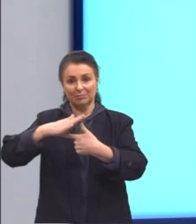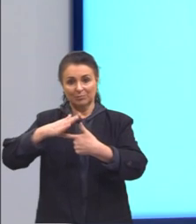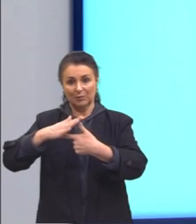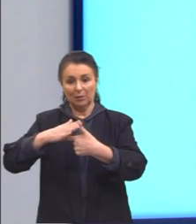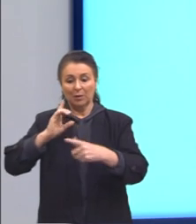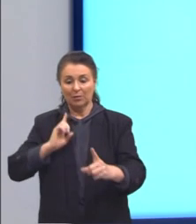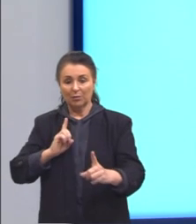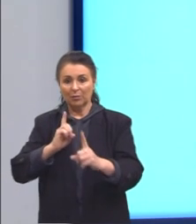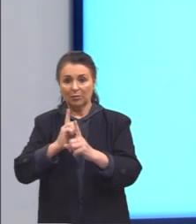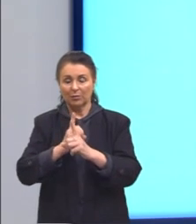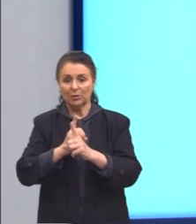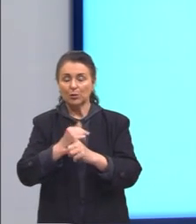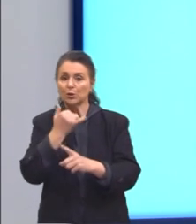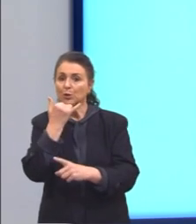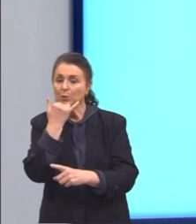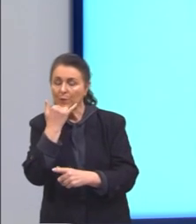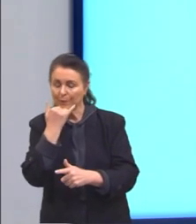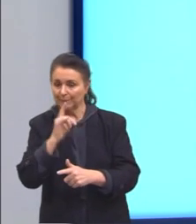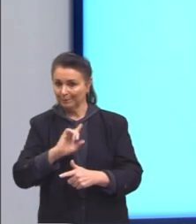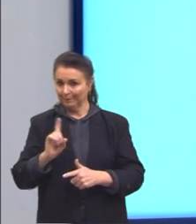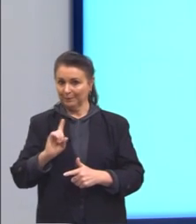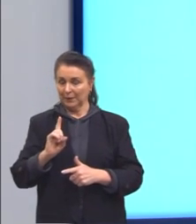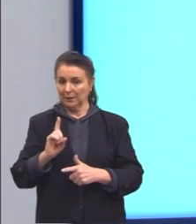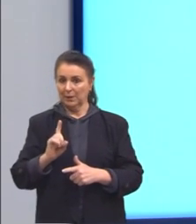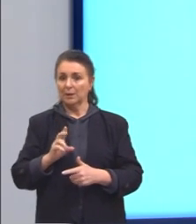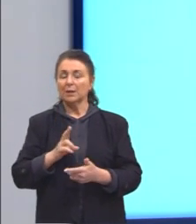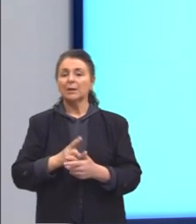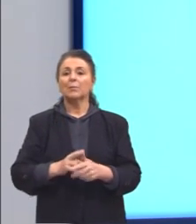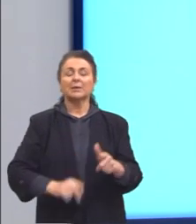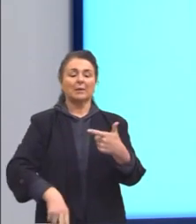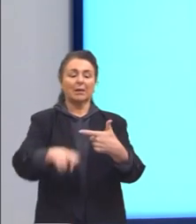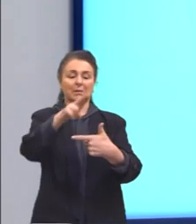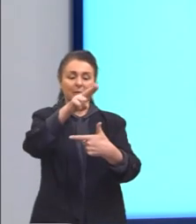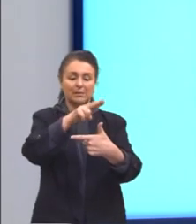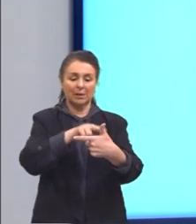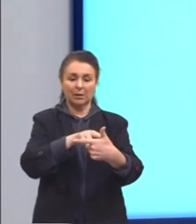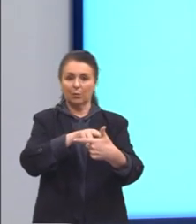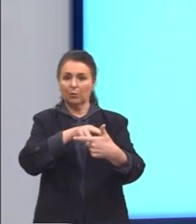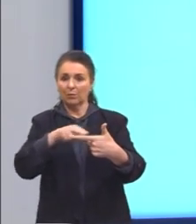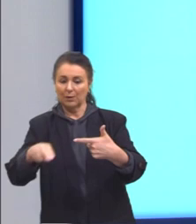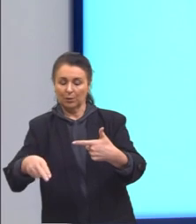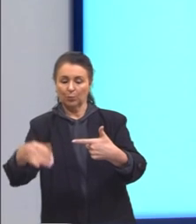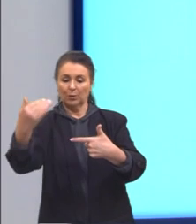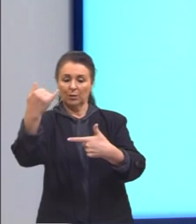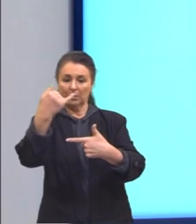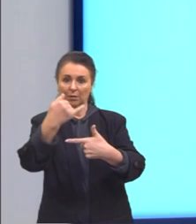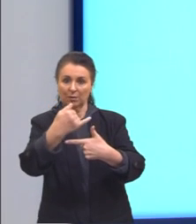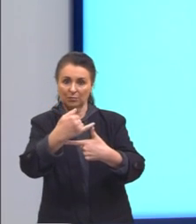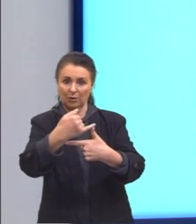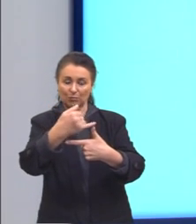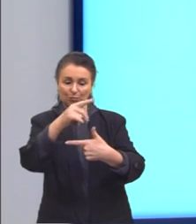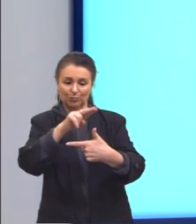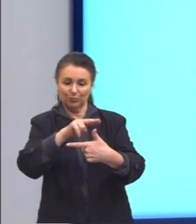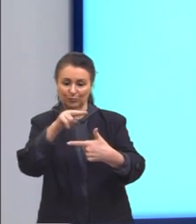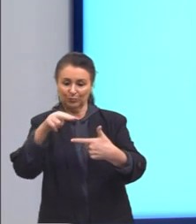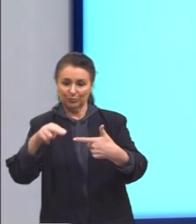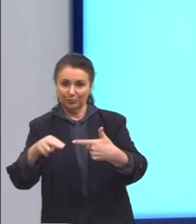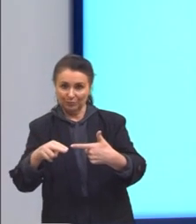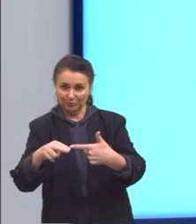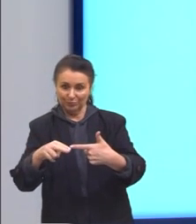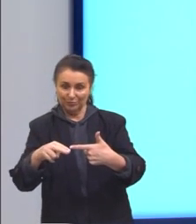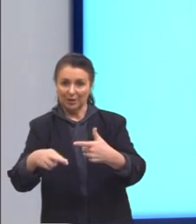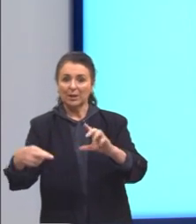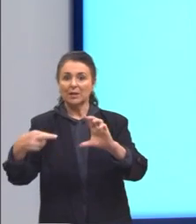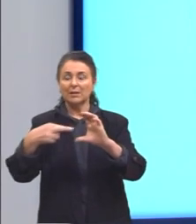Desculpe, gente, Pitágoras não. Vocês podem utilizar seno, cosseno, tangente, as razões trigonométricas para chegar ali na medida